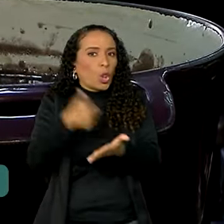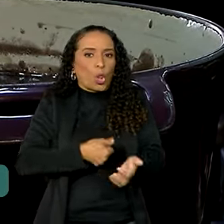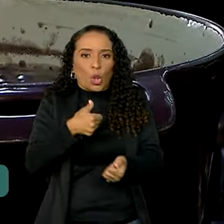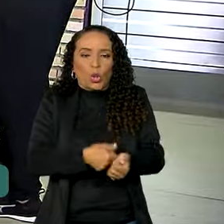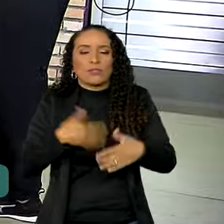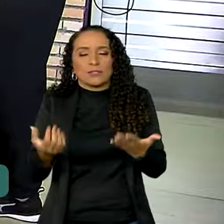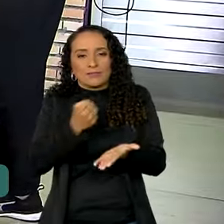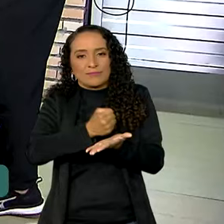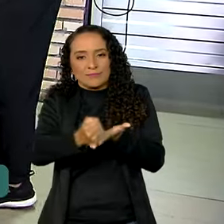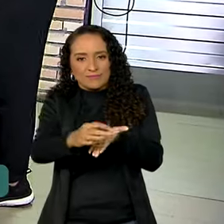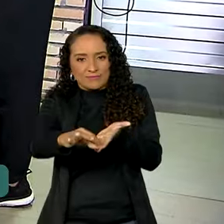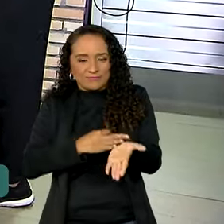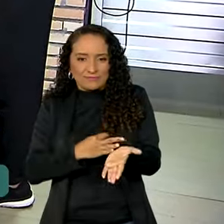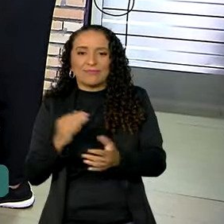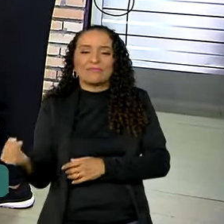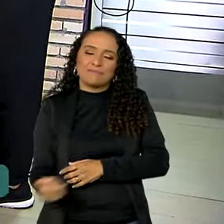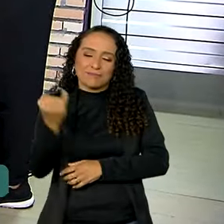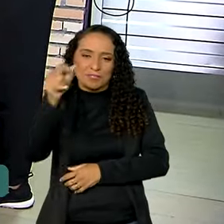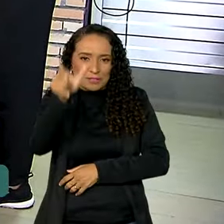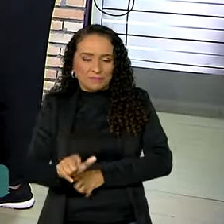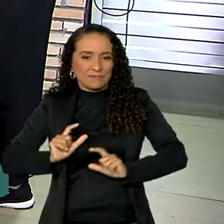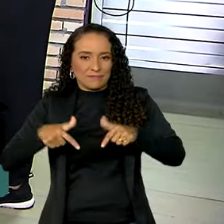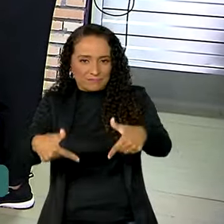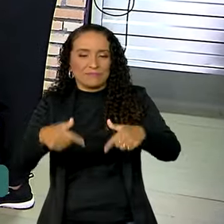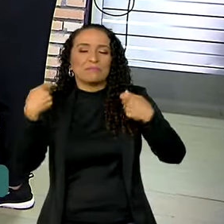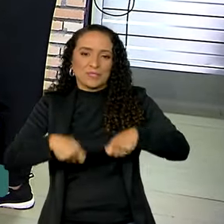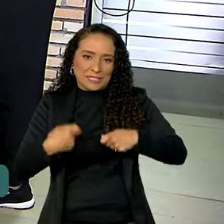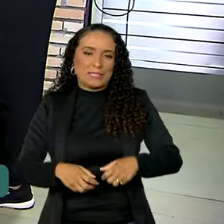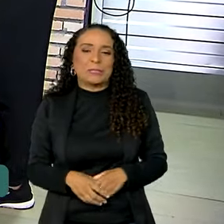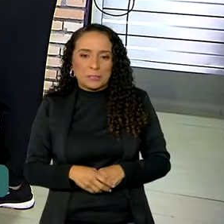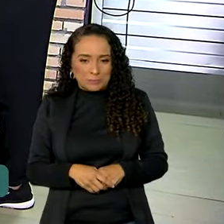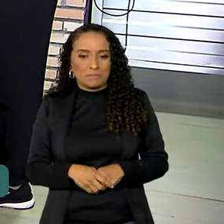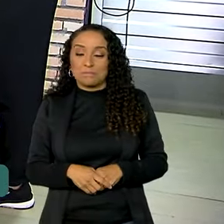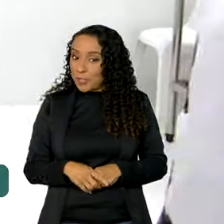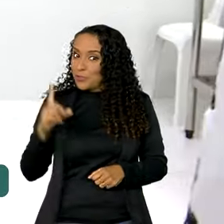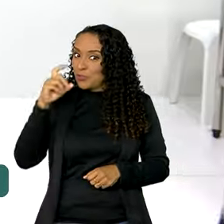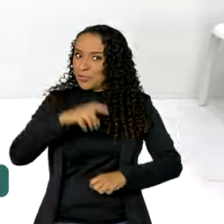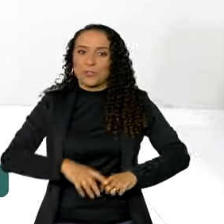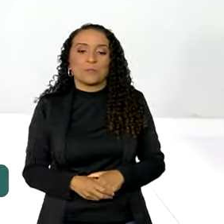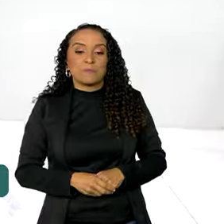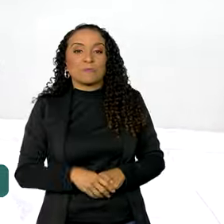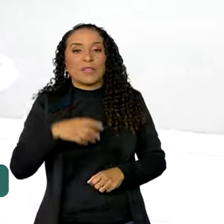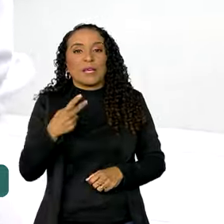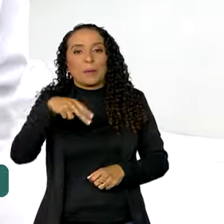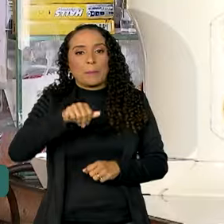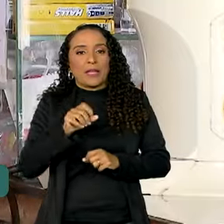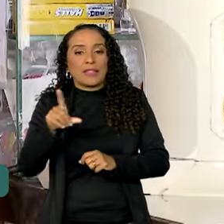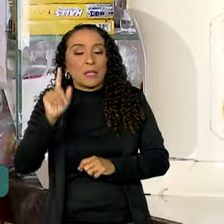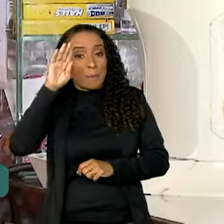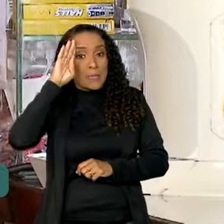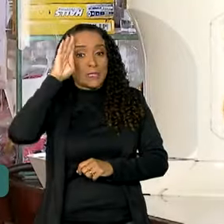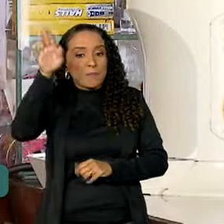a carteira assinada é sempre essencial para o trabalhador. Ele tem que estar com a carteira assinada, senão aí fica difícil. A PNAD Contínua é a